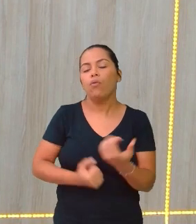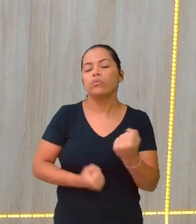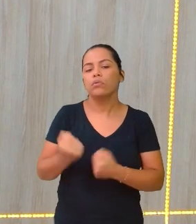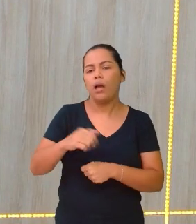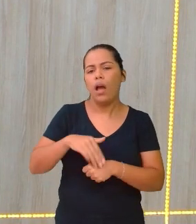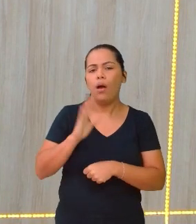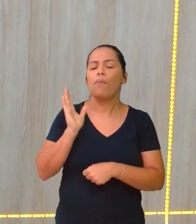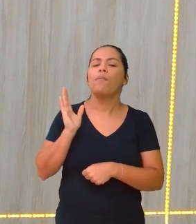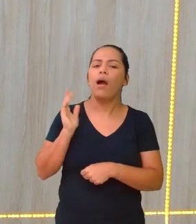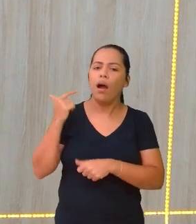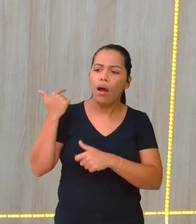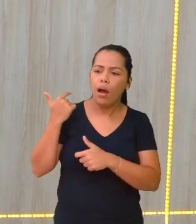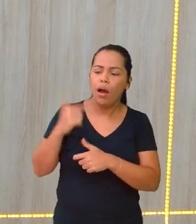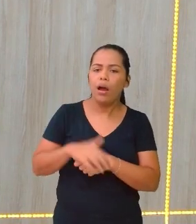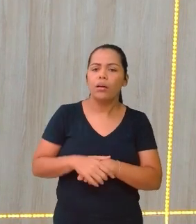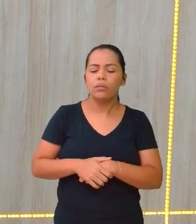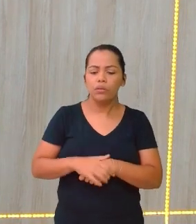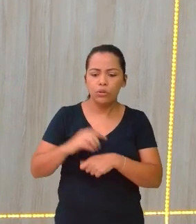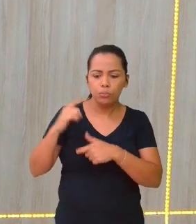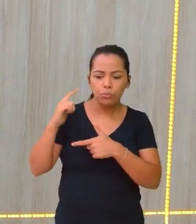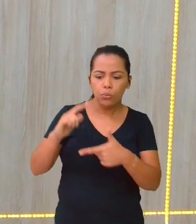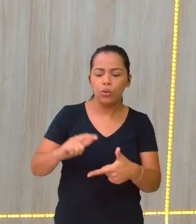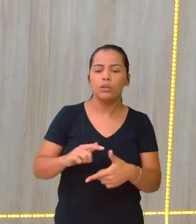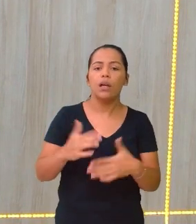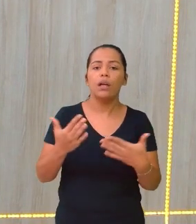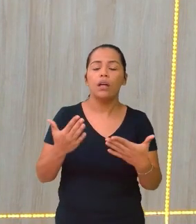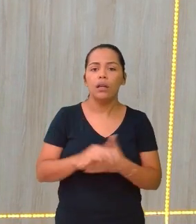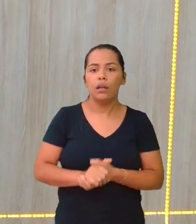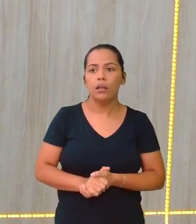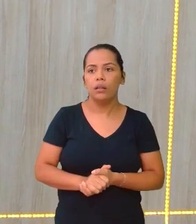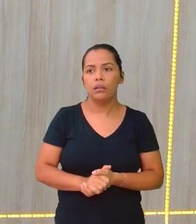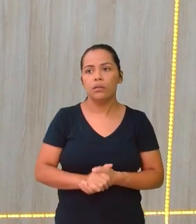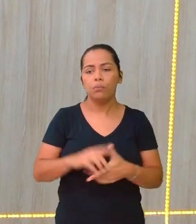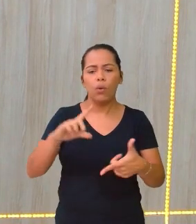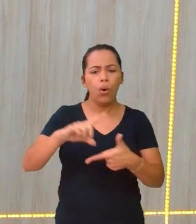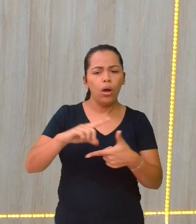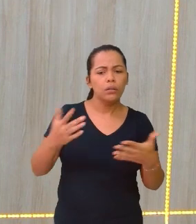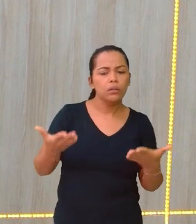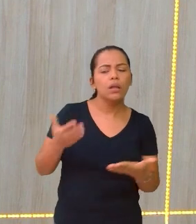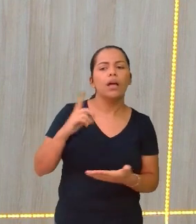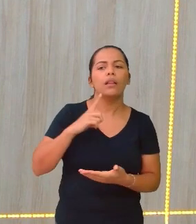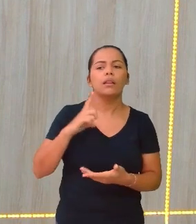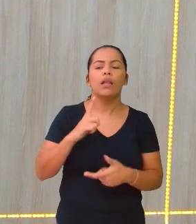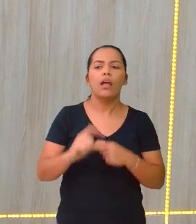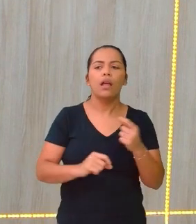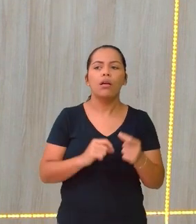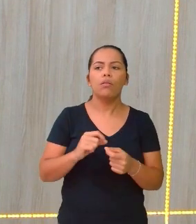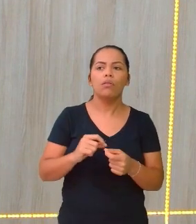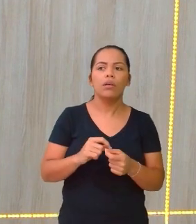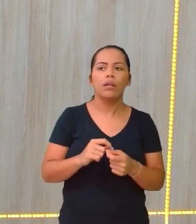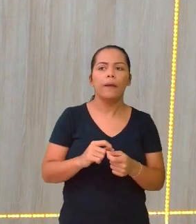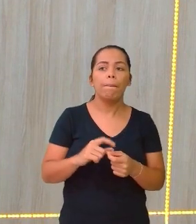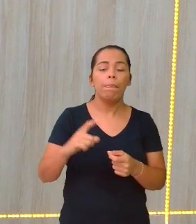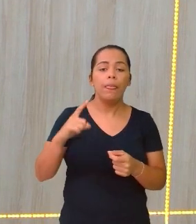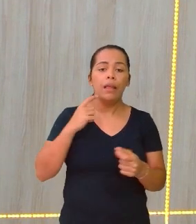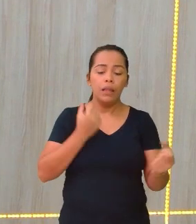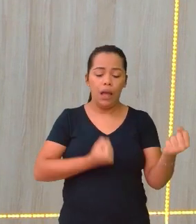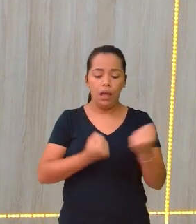mais modernos, ele vem aí com uma proteção, I-Bag, que vai, ele, imediatamente, ele vai ser inflado e